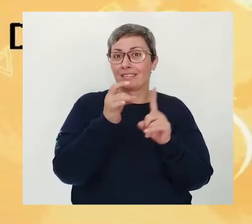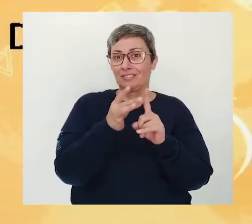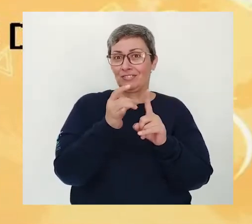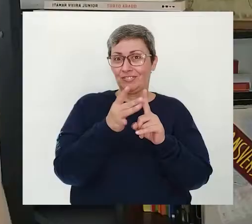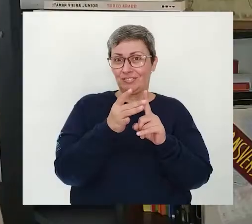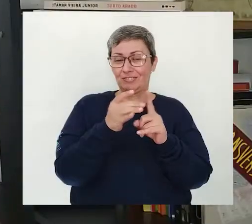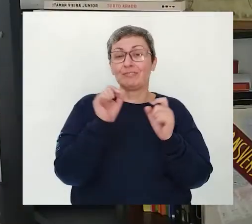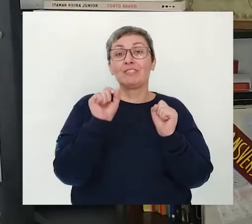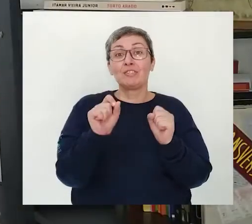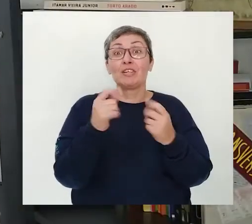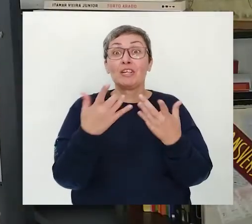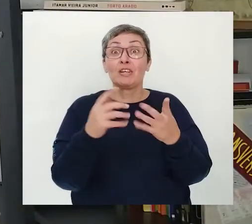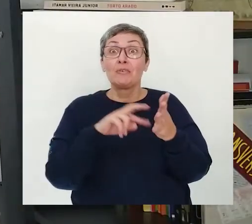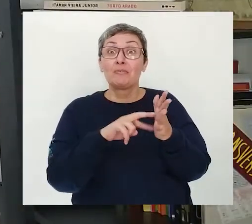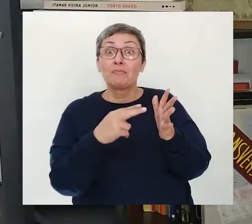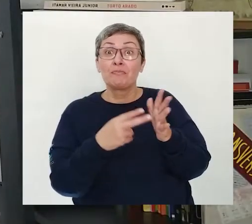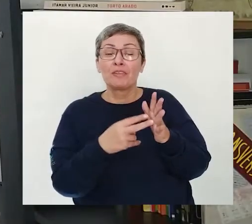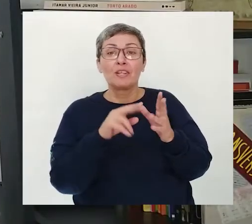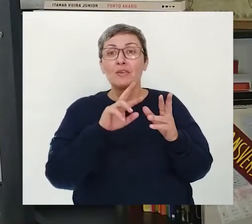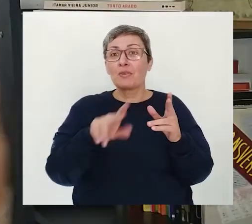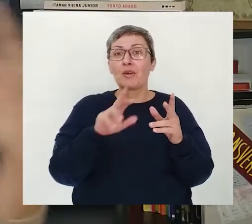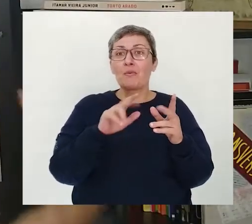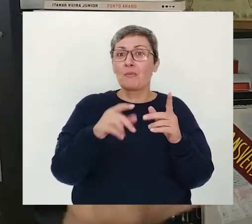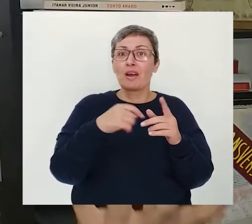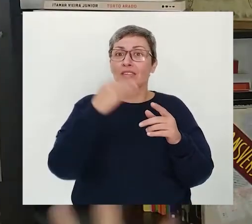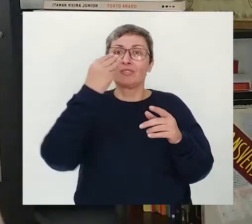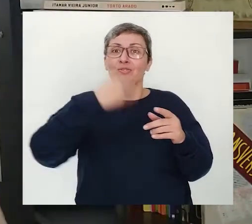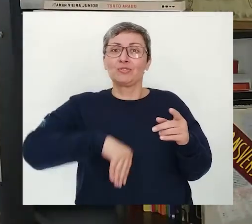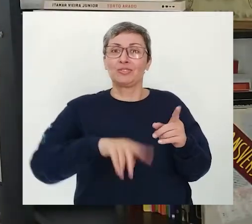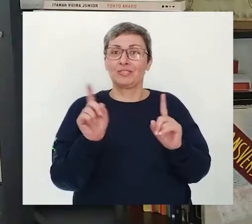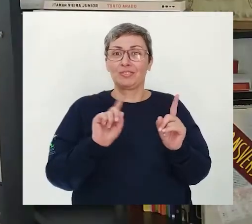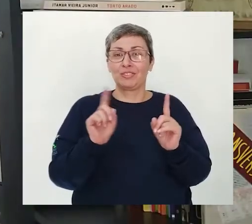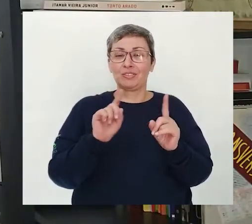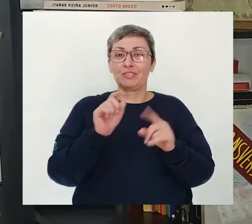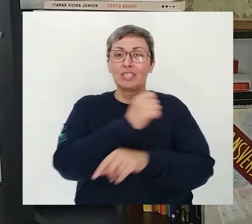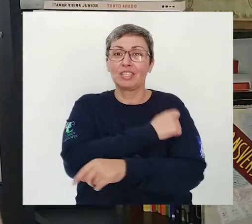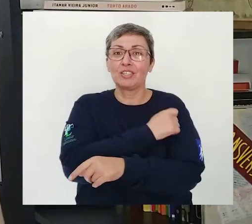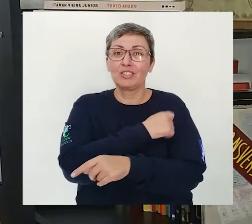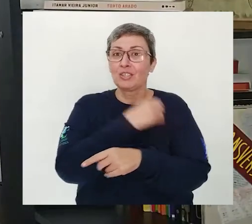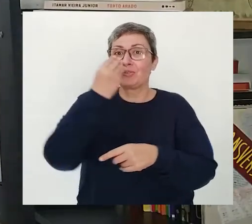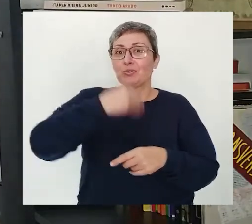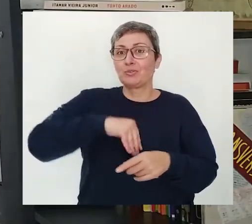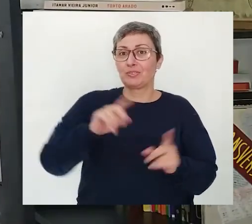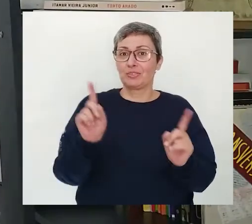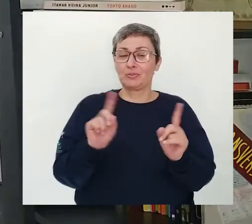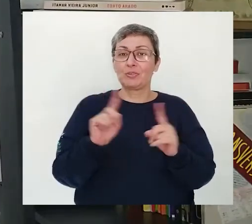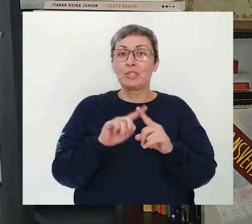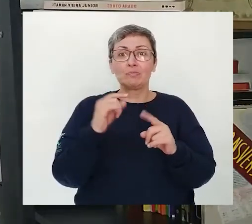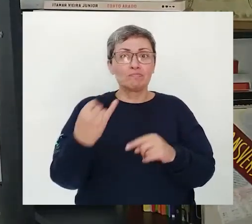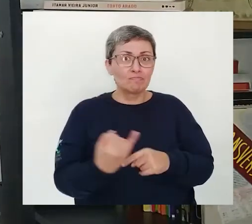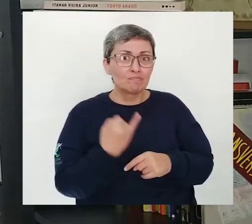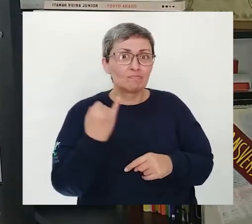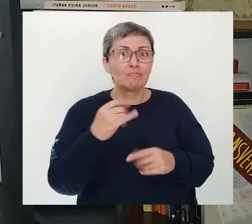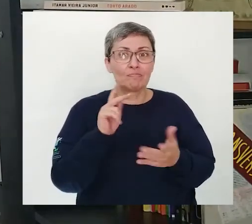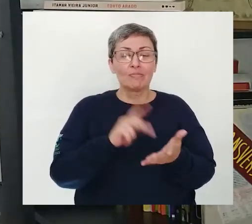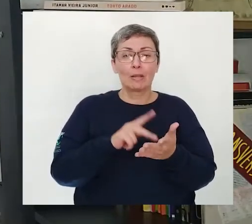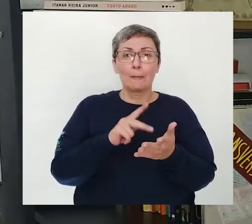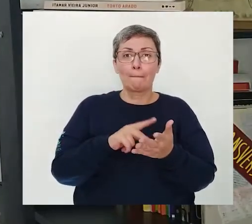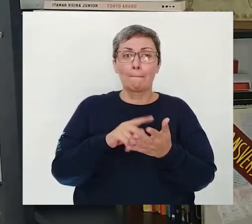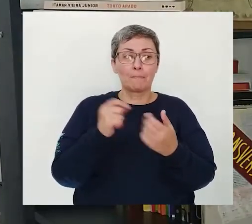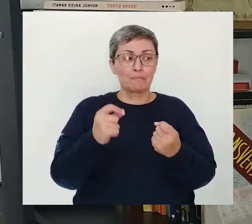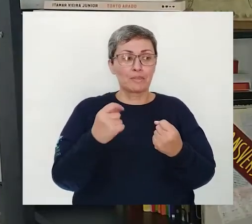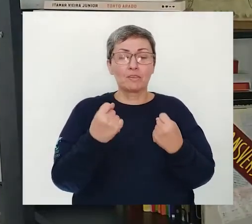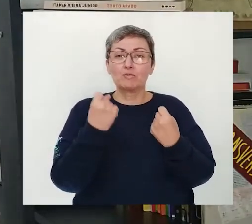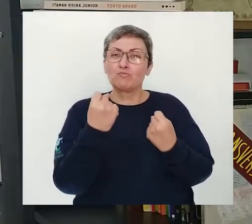ferro Isso significa que vocês não desistem Vocês, alunos da Eja, não desistem Isso é muito importante, na verdade